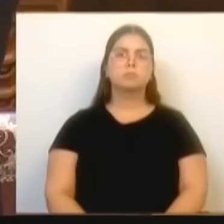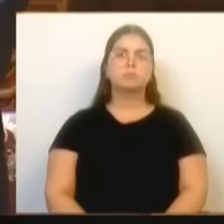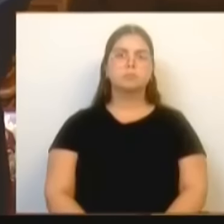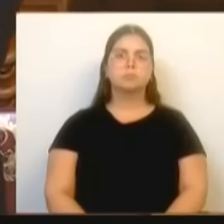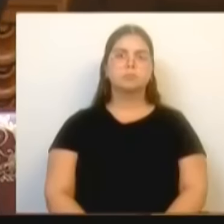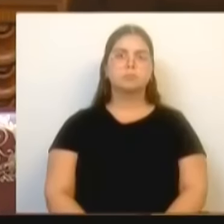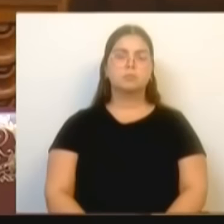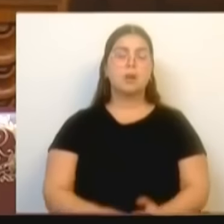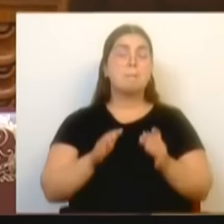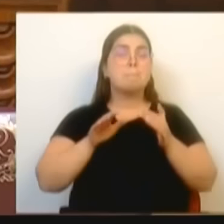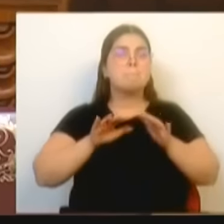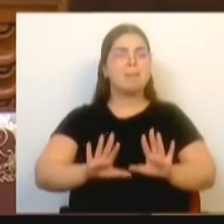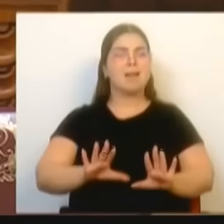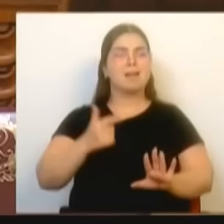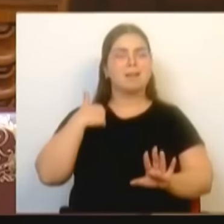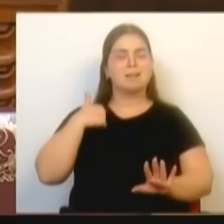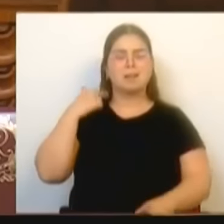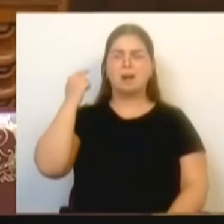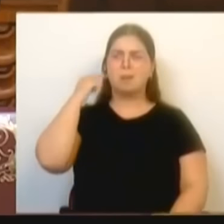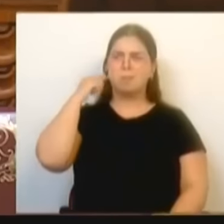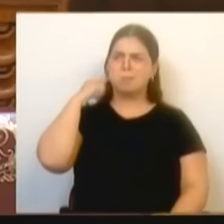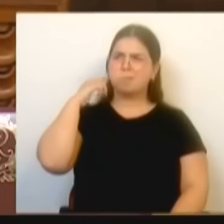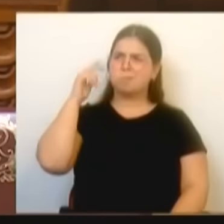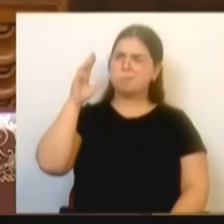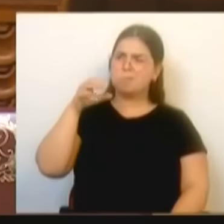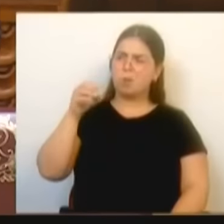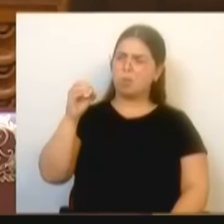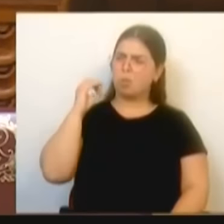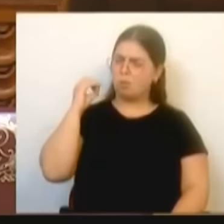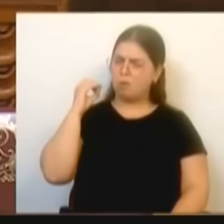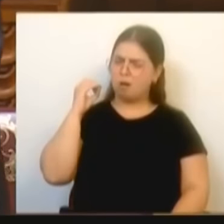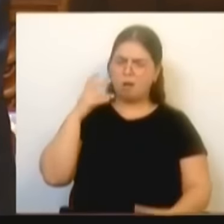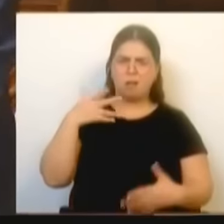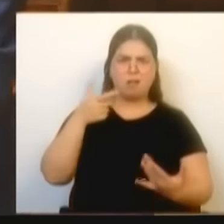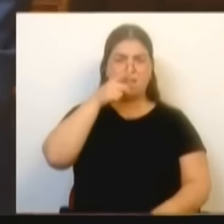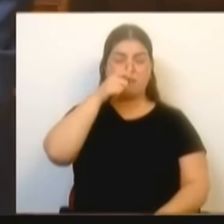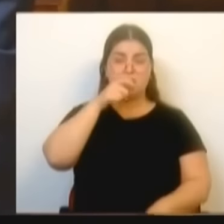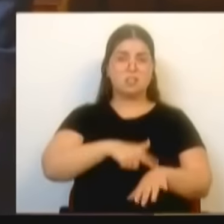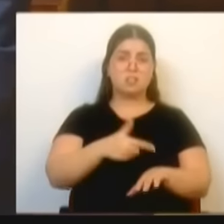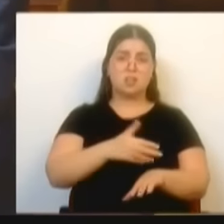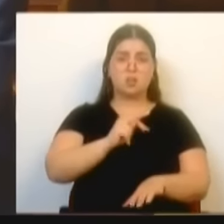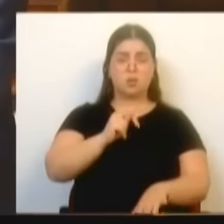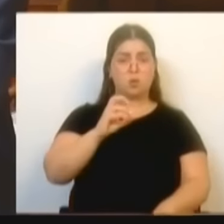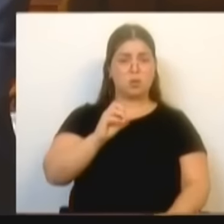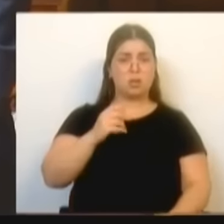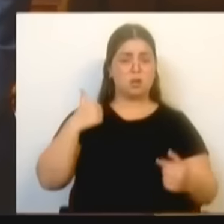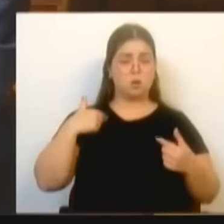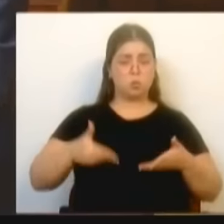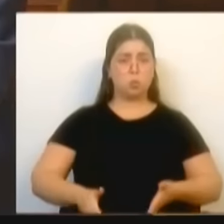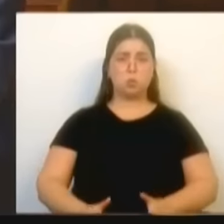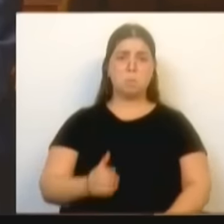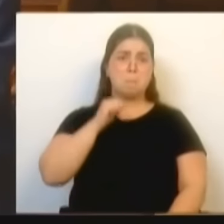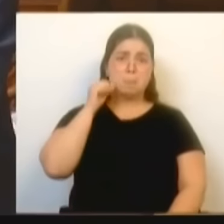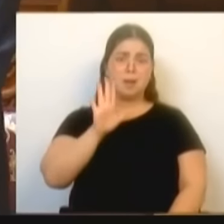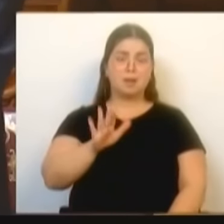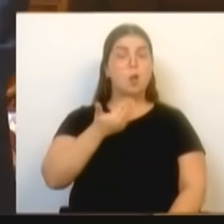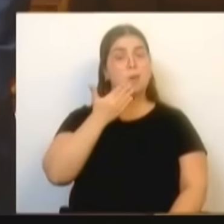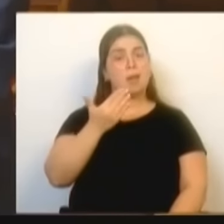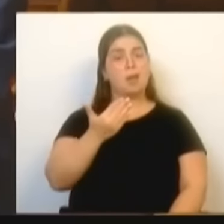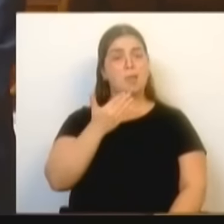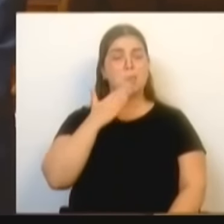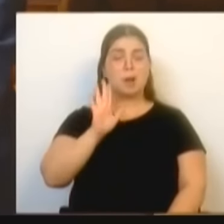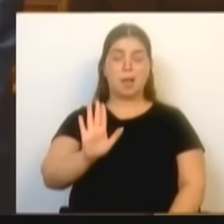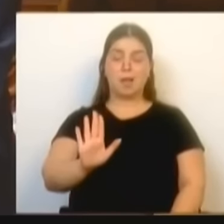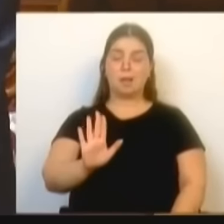Mas esta eu nunca tinha ouvido. Eu não sei se é do fascismo dos anos 30 ou não. Eu não era na X. Obrigado. Agora,